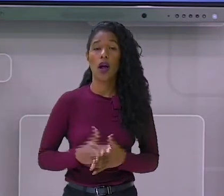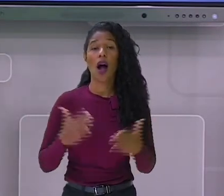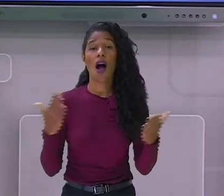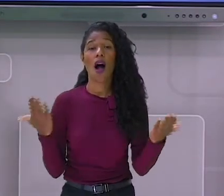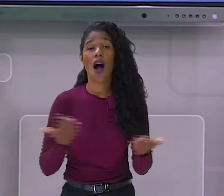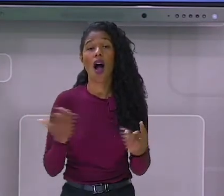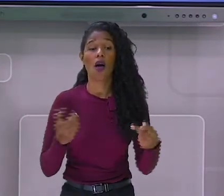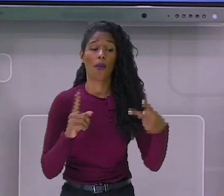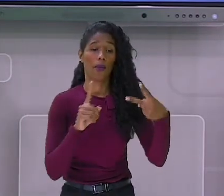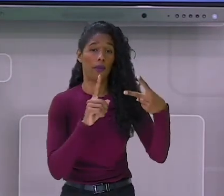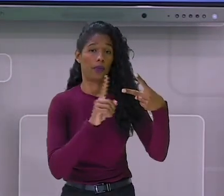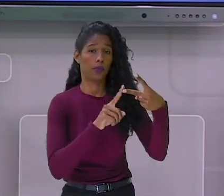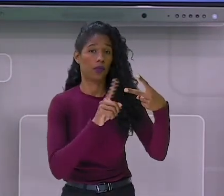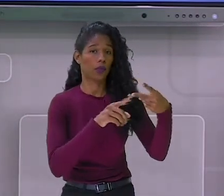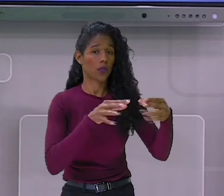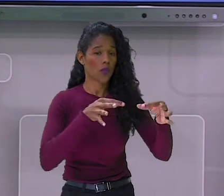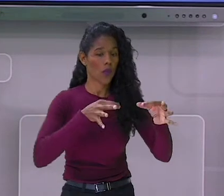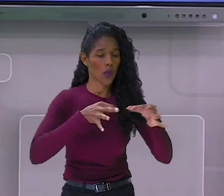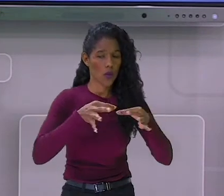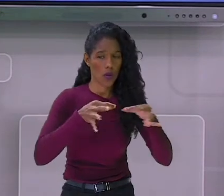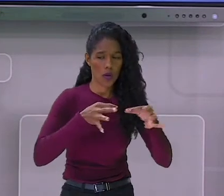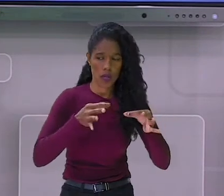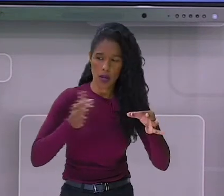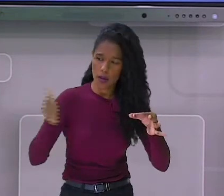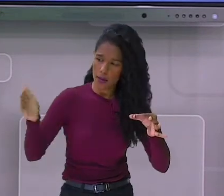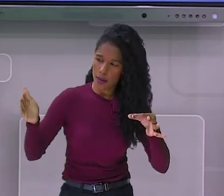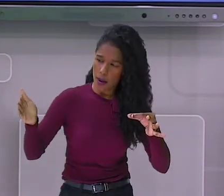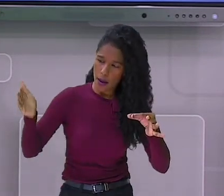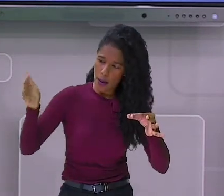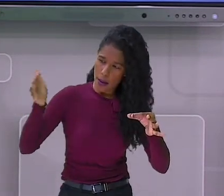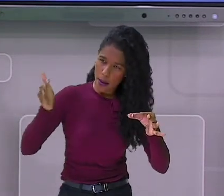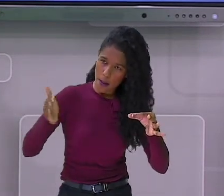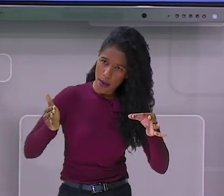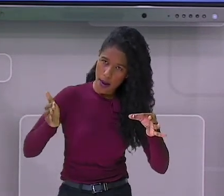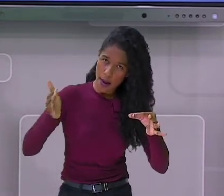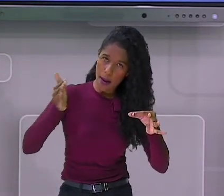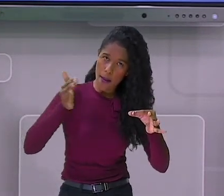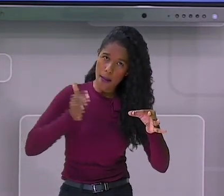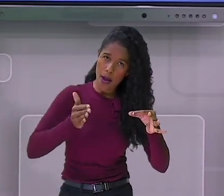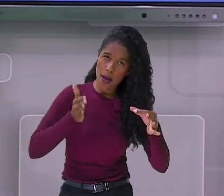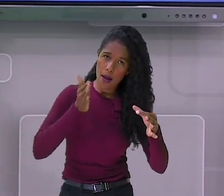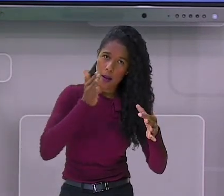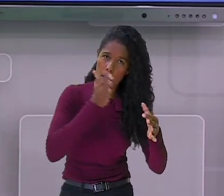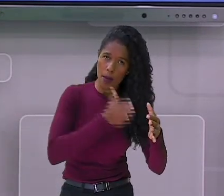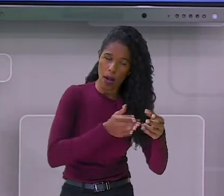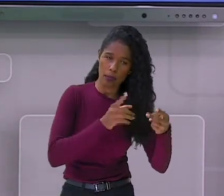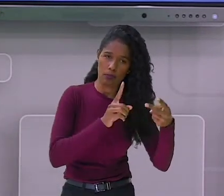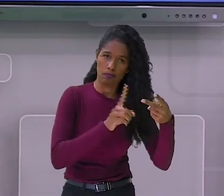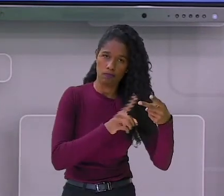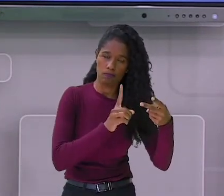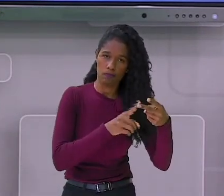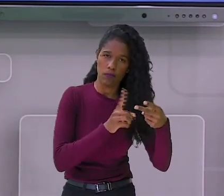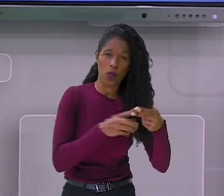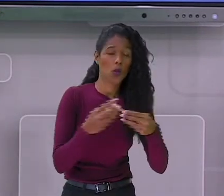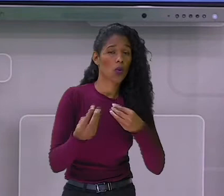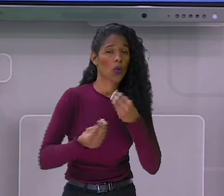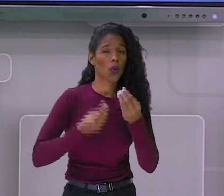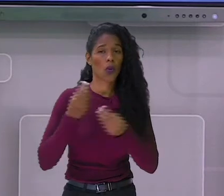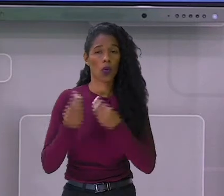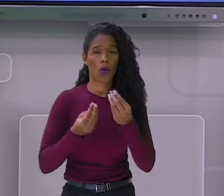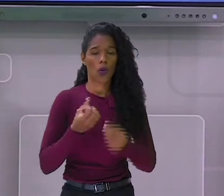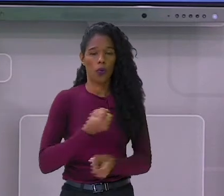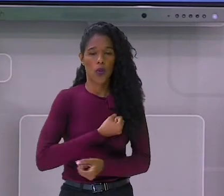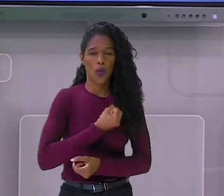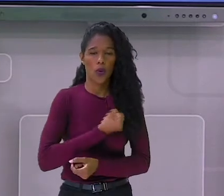Ordem decrescente. Nós aprendemos a ordem crescente. Agora, é a ordem decrescente. Quando os números